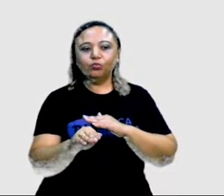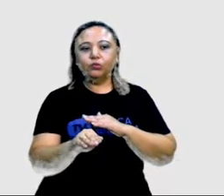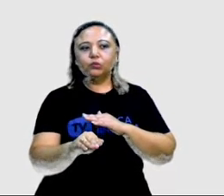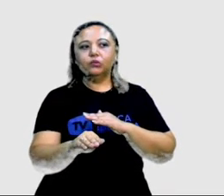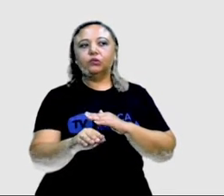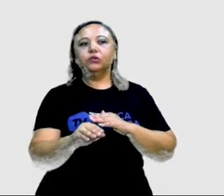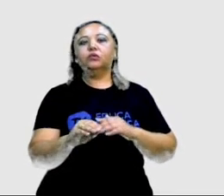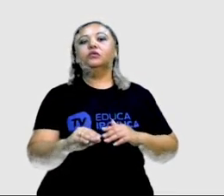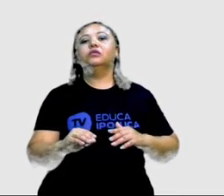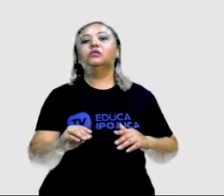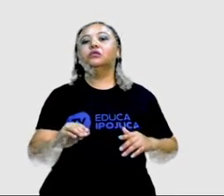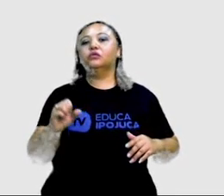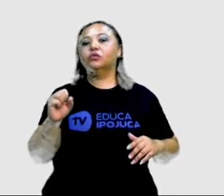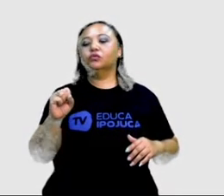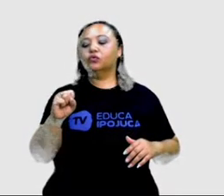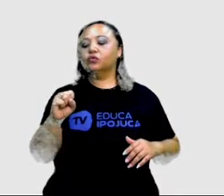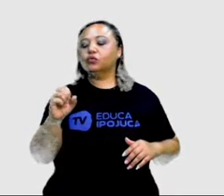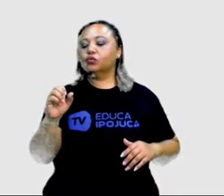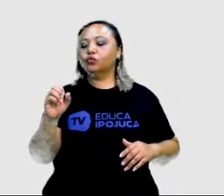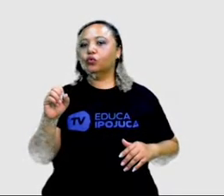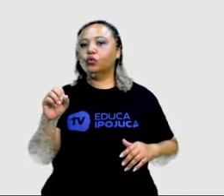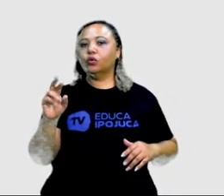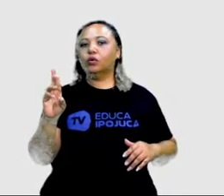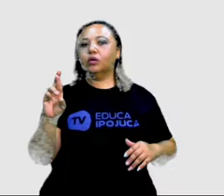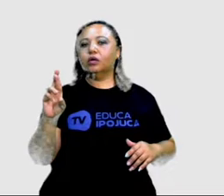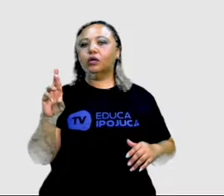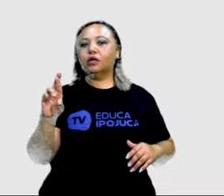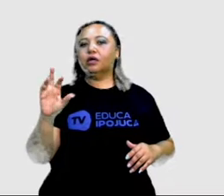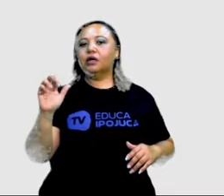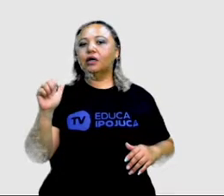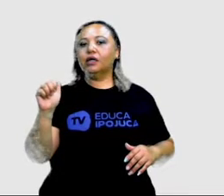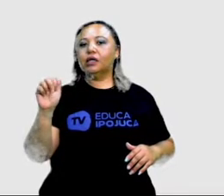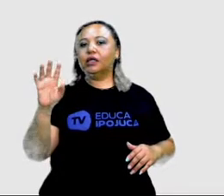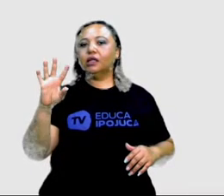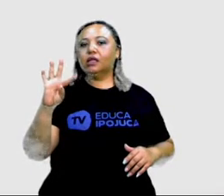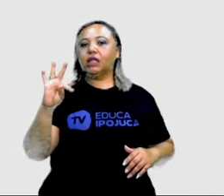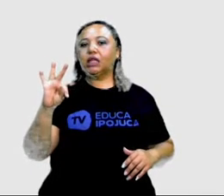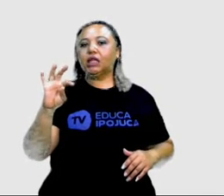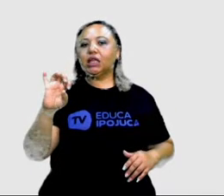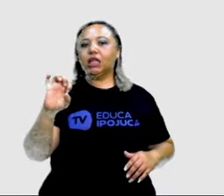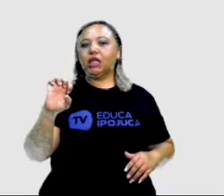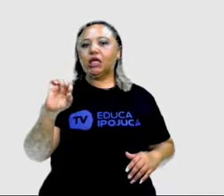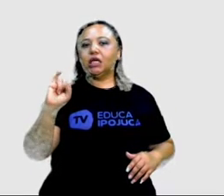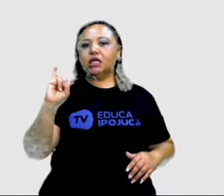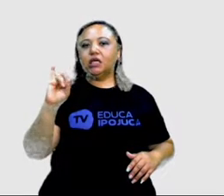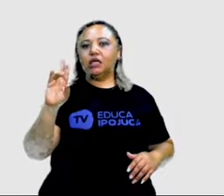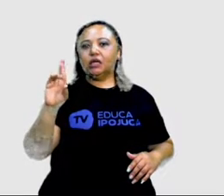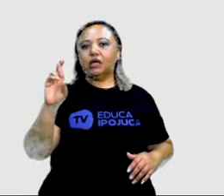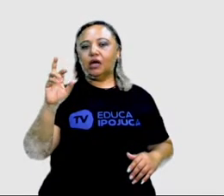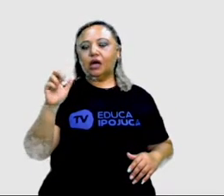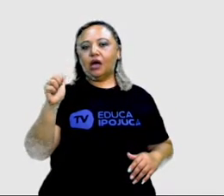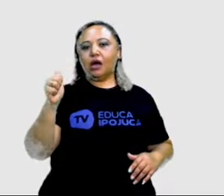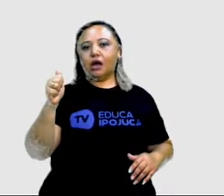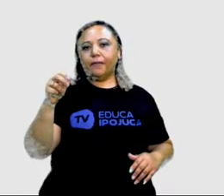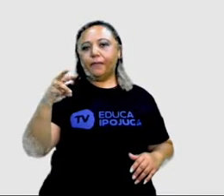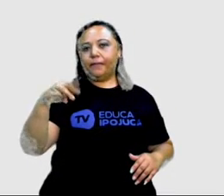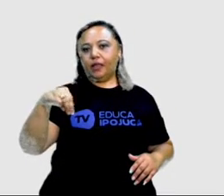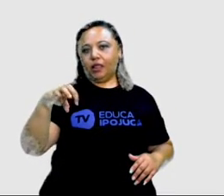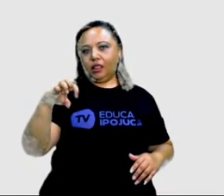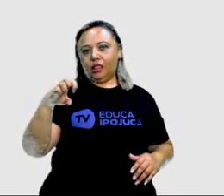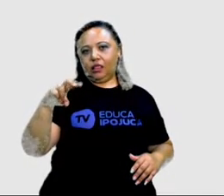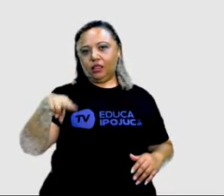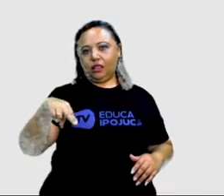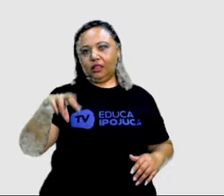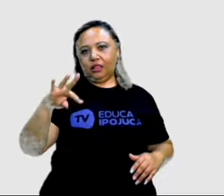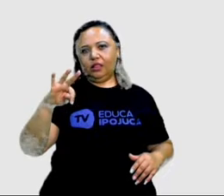Sorrateiramente, às vezes vem no nosso texto palavras que a gente não compreende, né? Eu estou